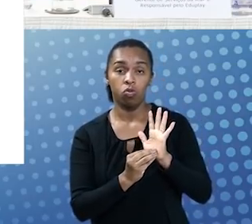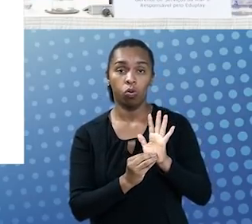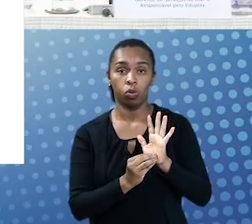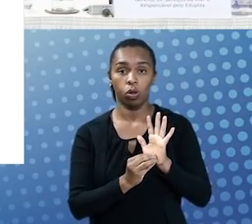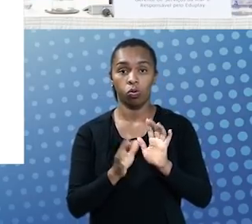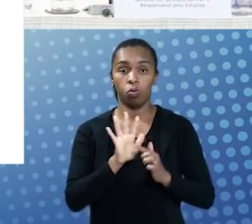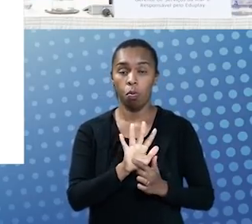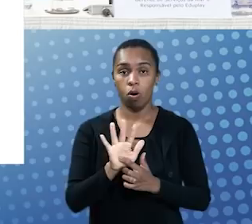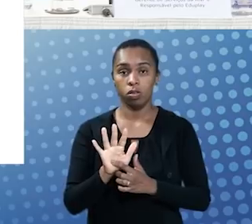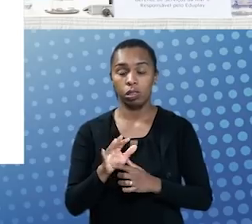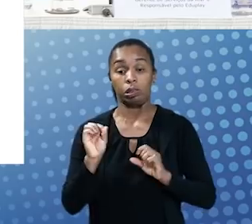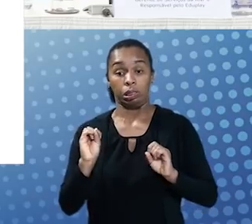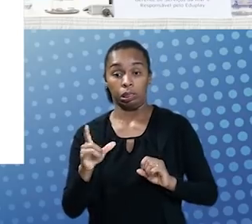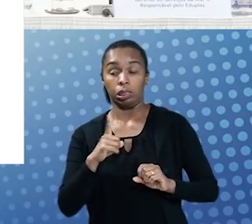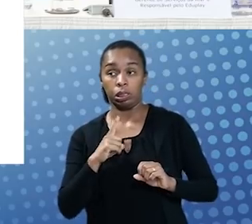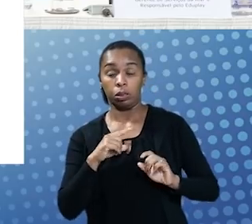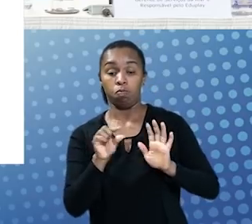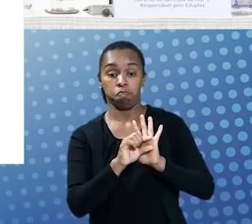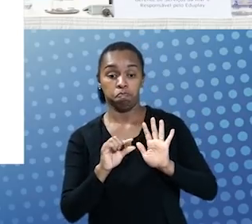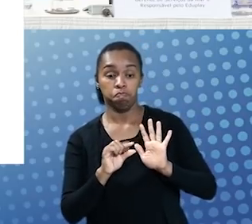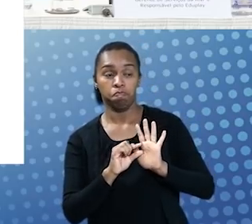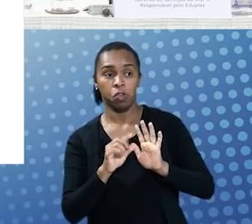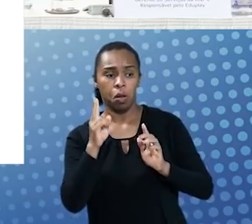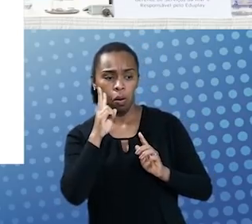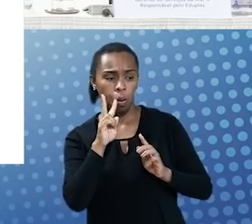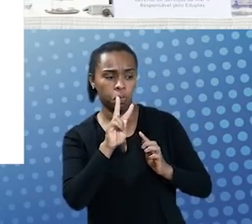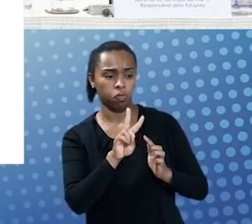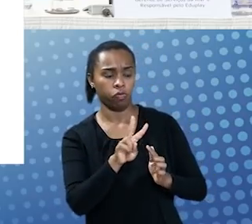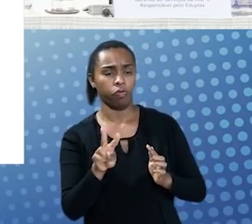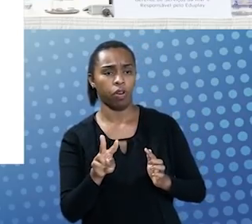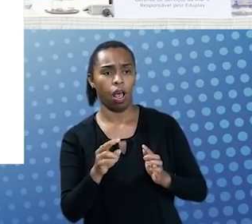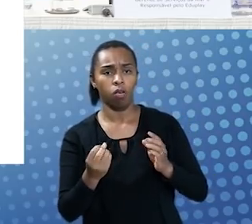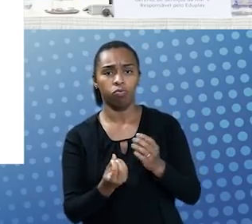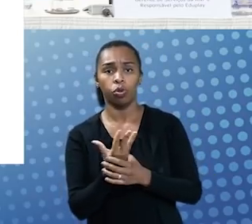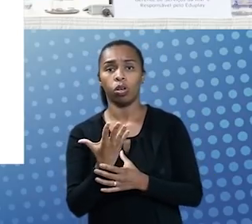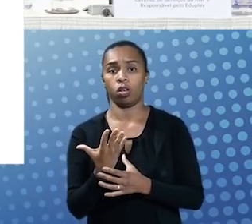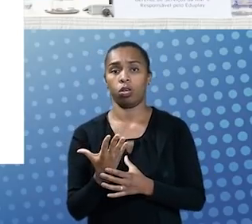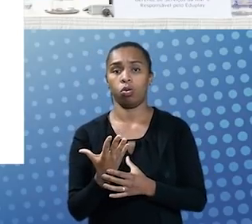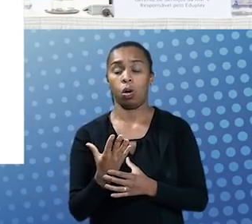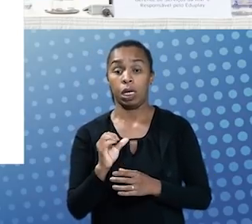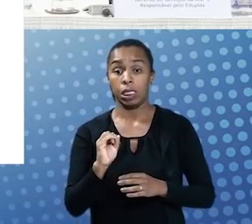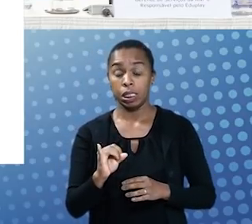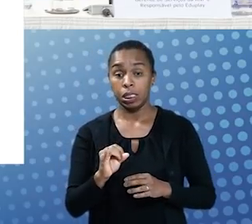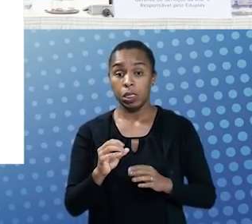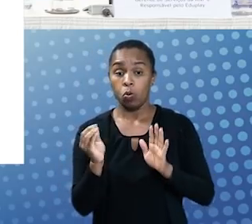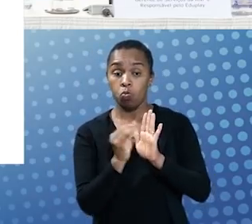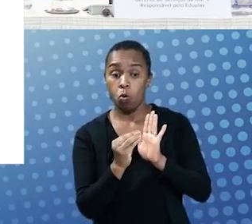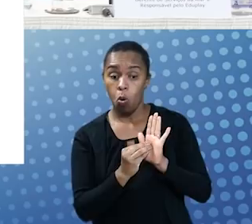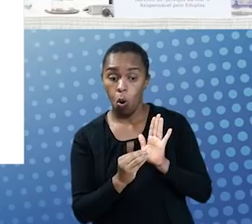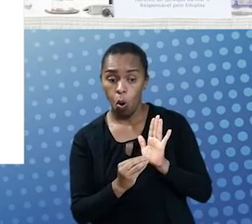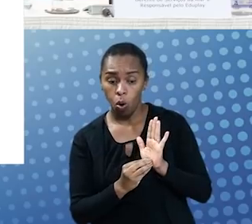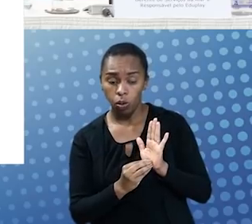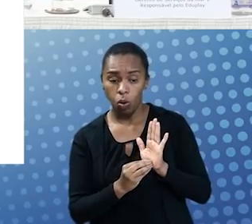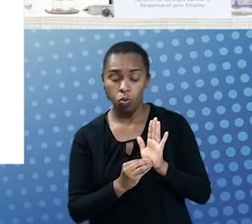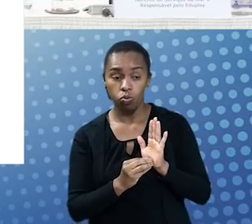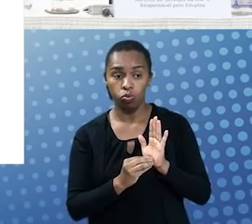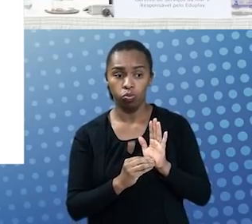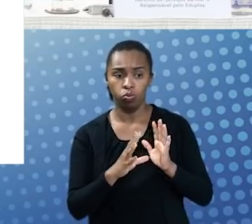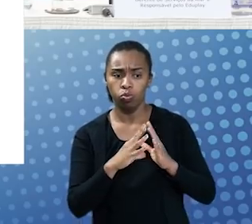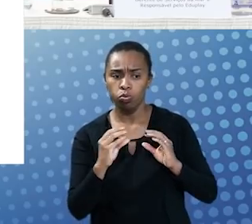Então, se ele criou uma playlist, ele passa a ver a playlist que ele criou, se ele subiu o conteúdo, ele passa a ver esse material